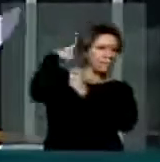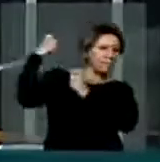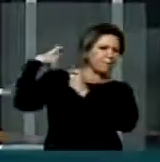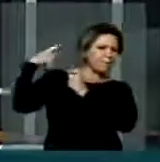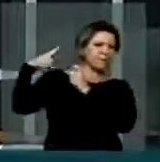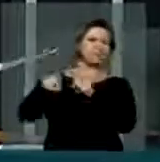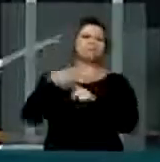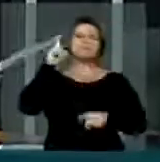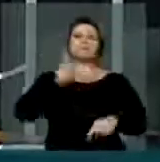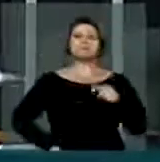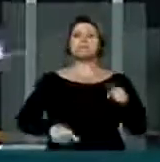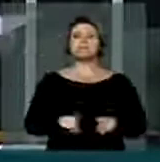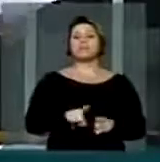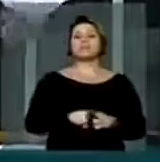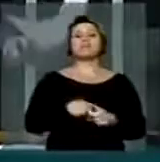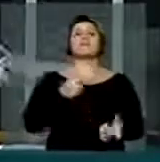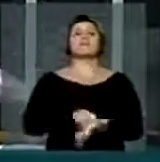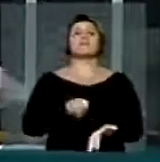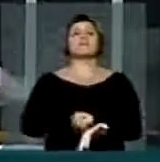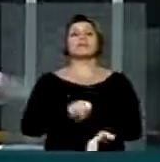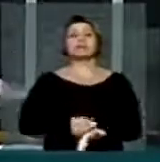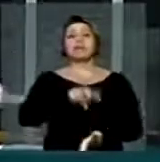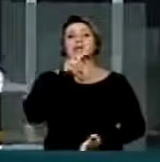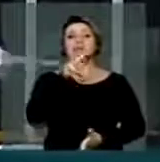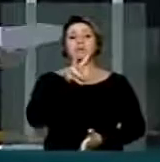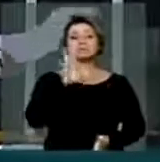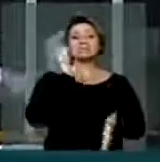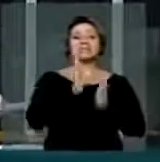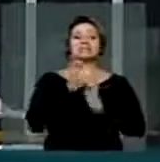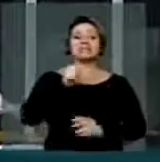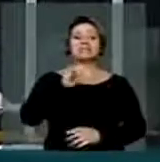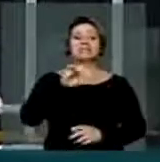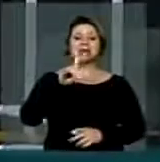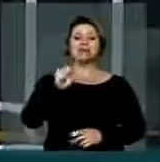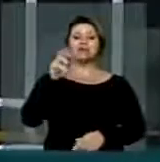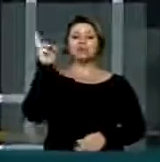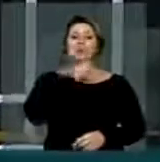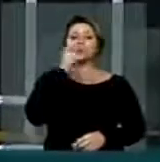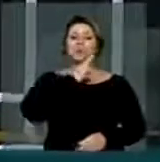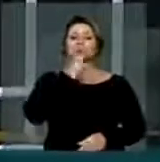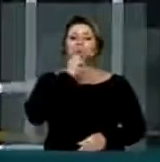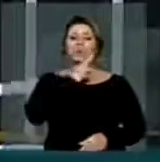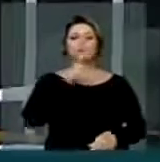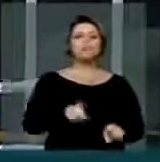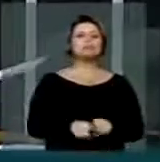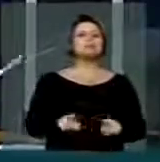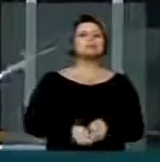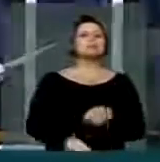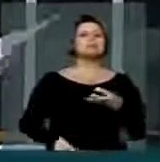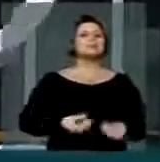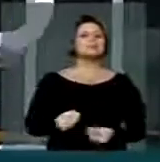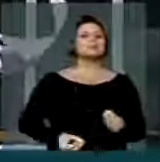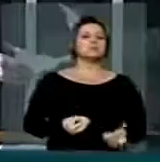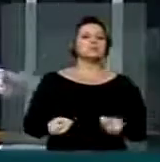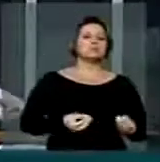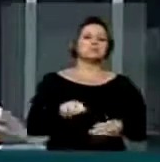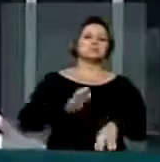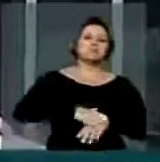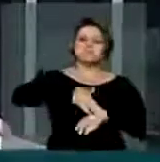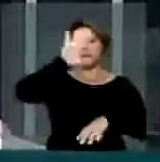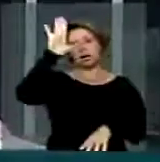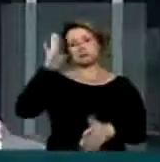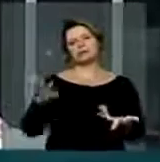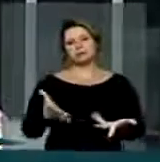saídas de emergência e a depender do número e da capacidade de pessoas que possam atender, o número de emergência